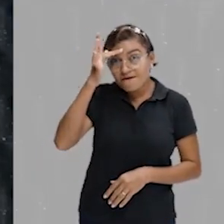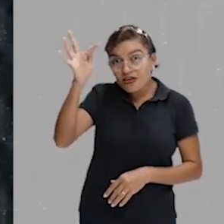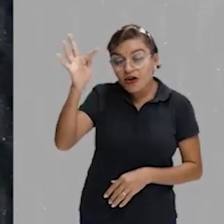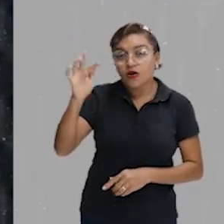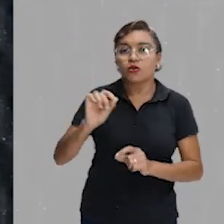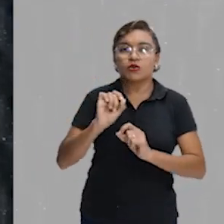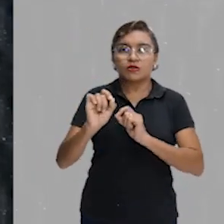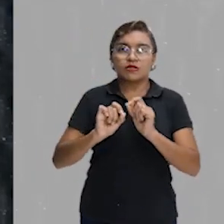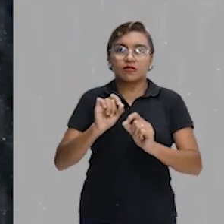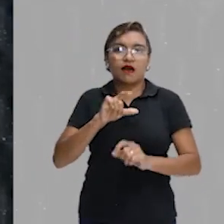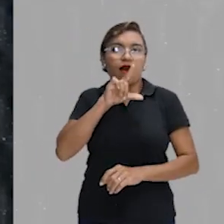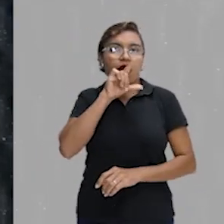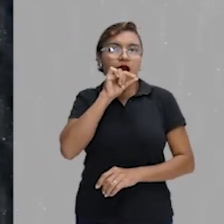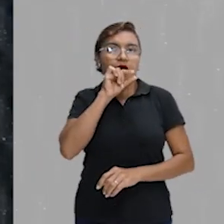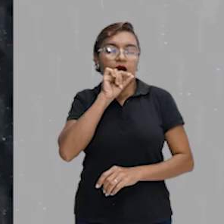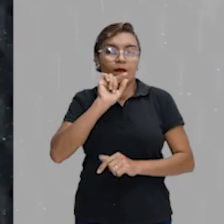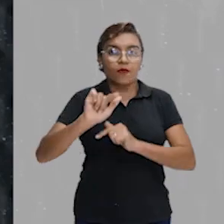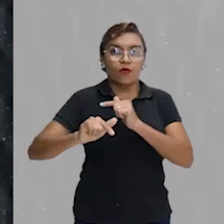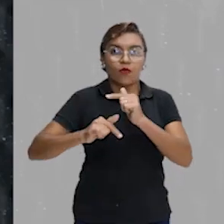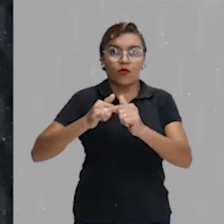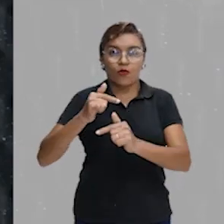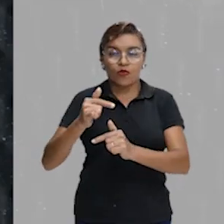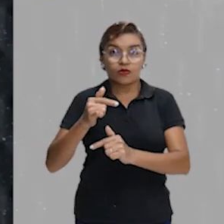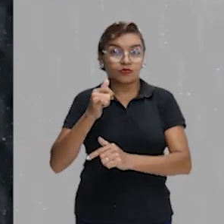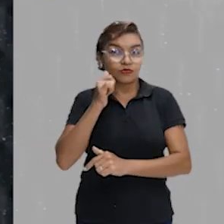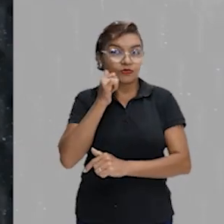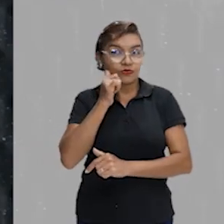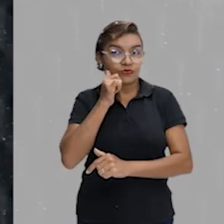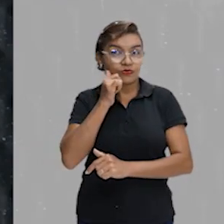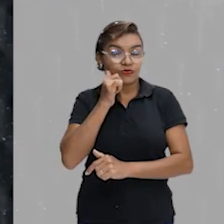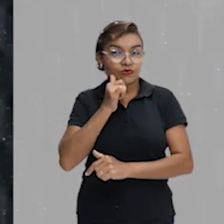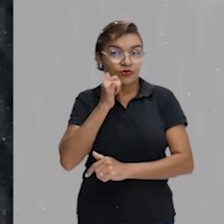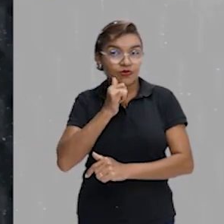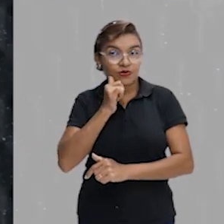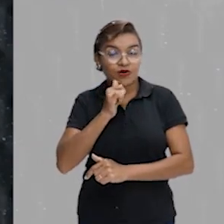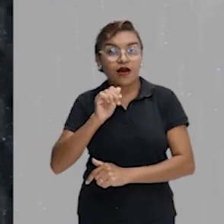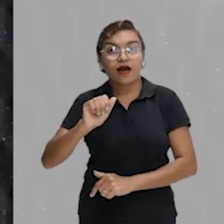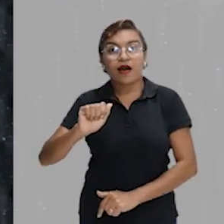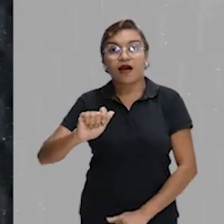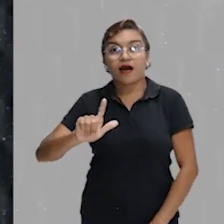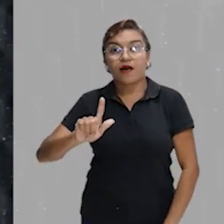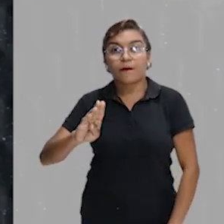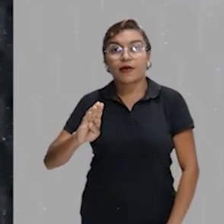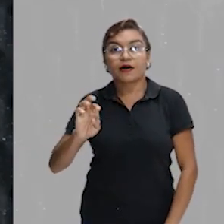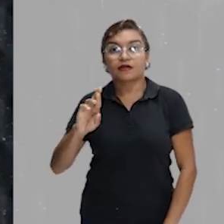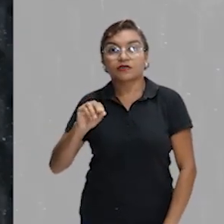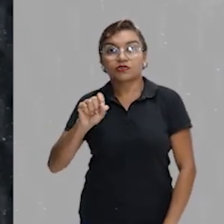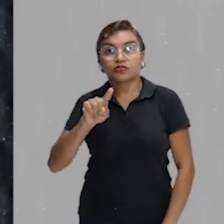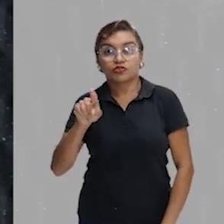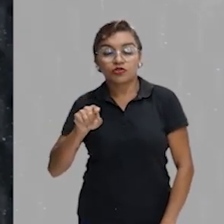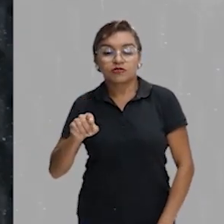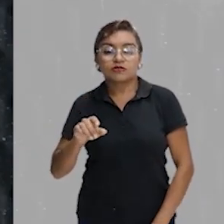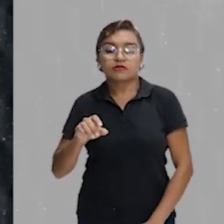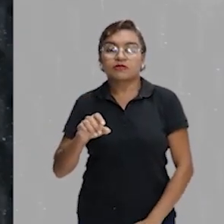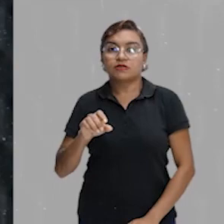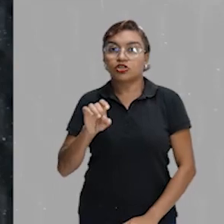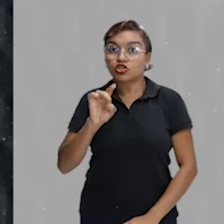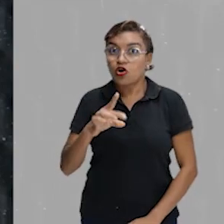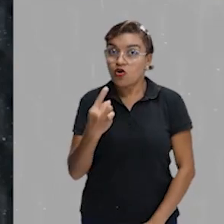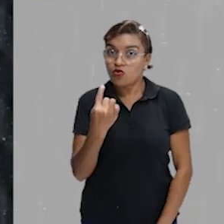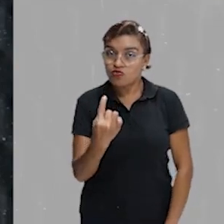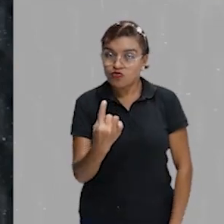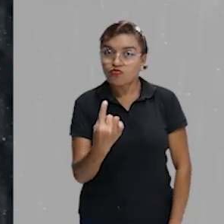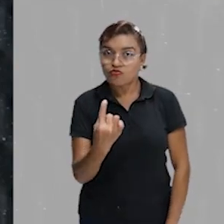ave, albatroz, do sexo feminino, né? Então, é essa pra vida toda. Se não é essa,